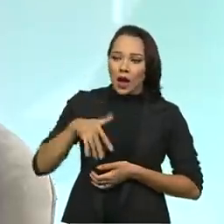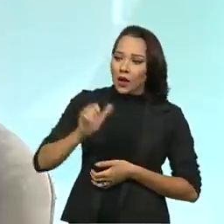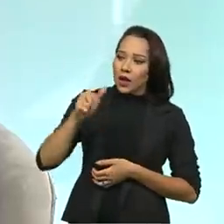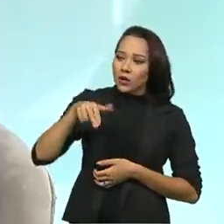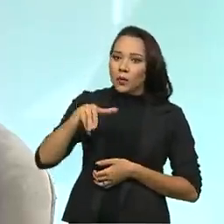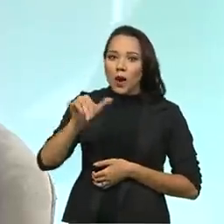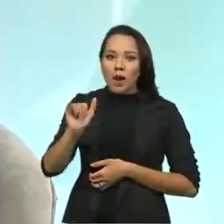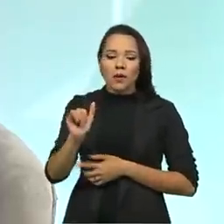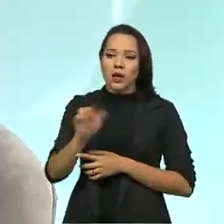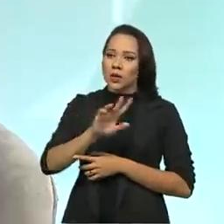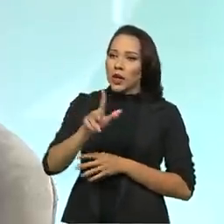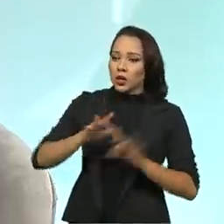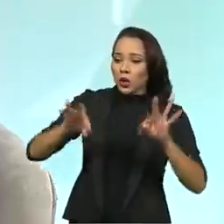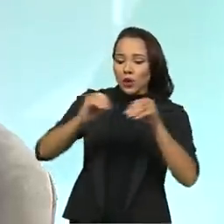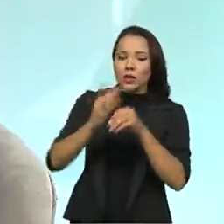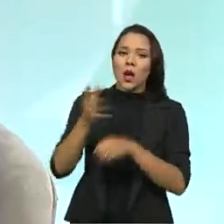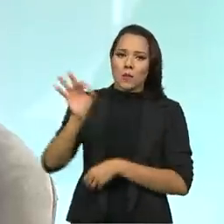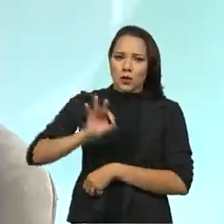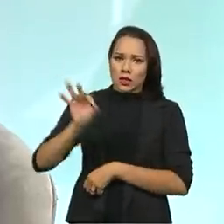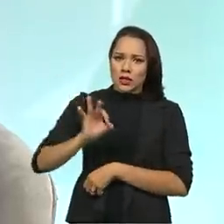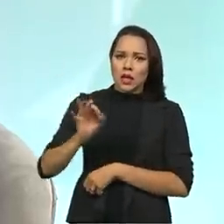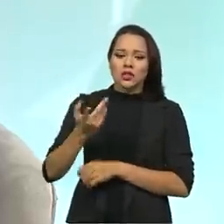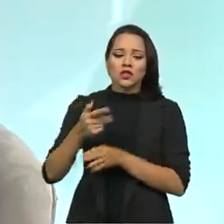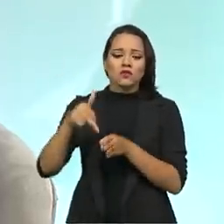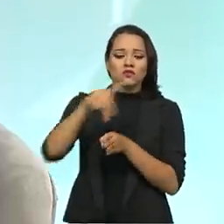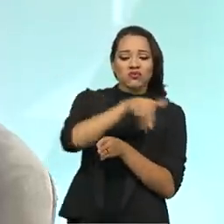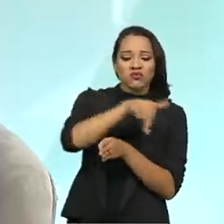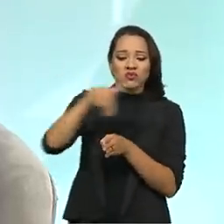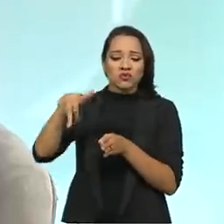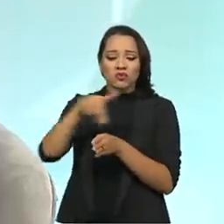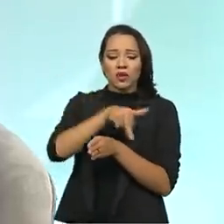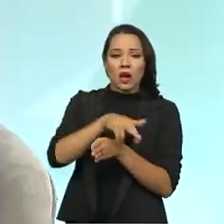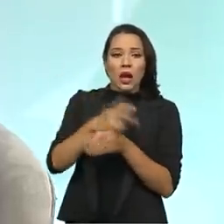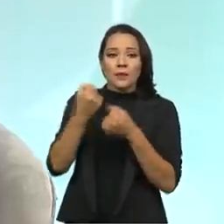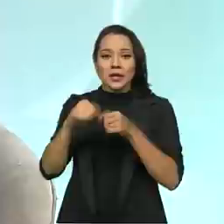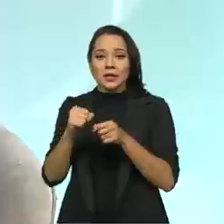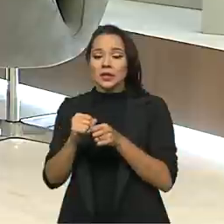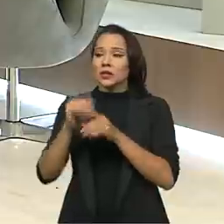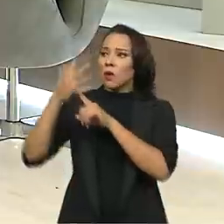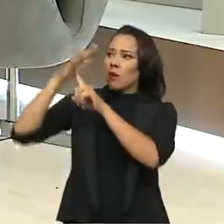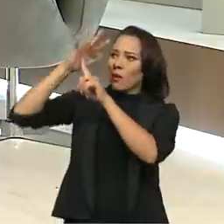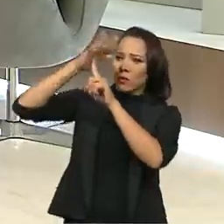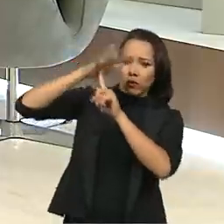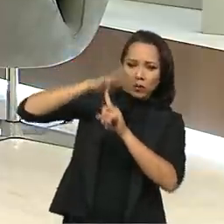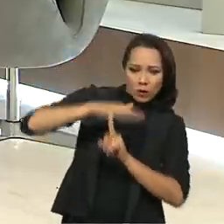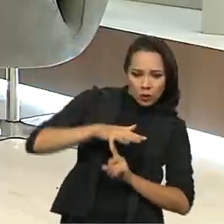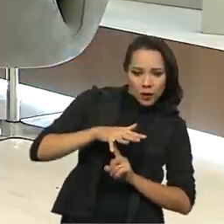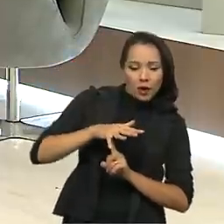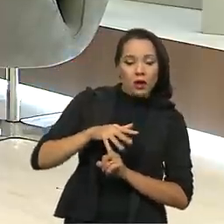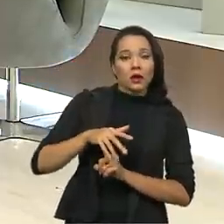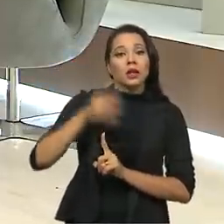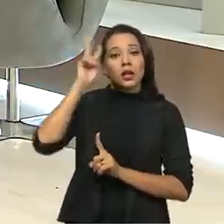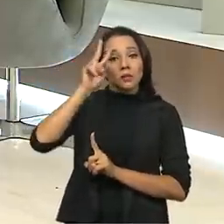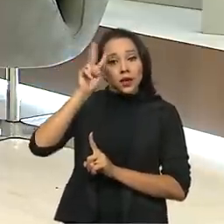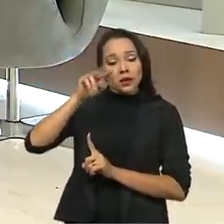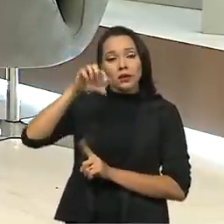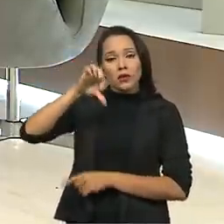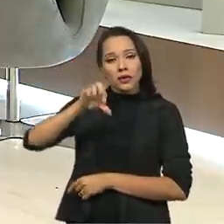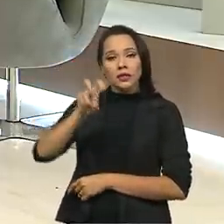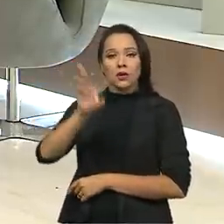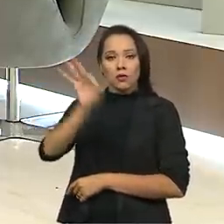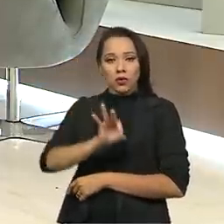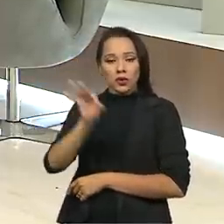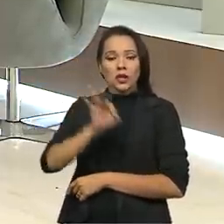característica, não são todos, mas uma parcela de circular, às vezes a nossa equipe tem que descer de um helicóptero. Lembrando que 95